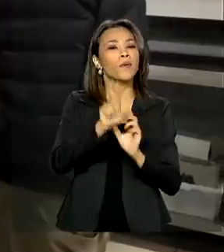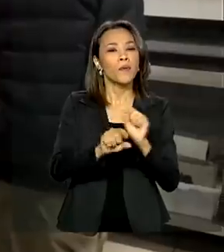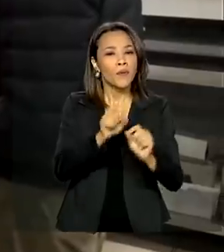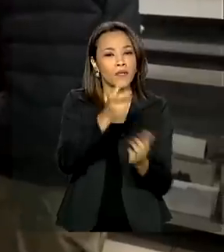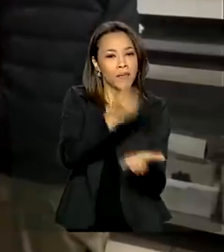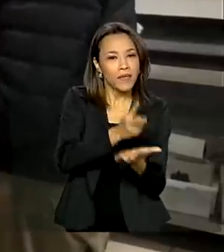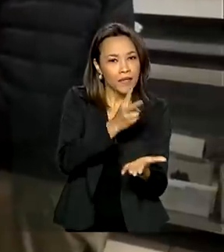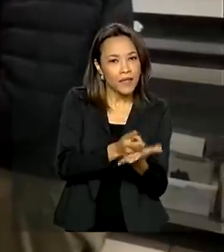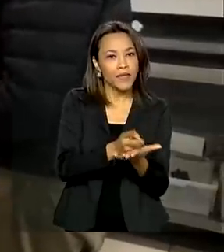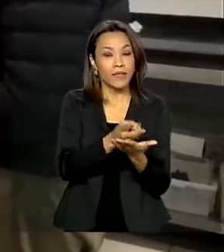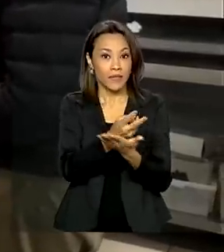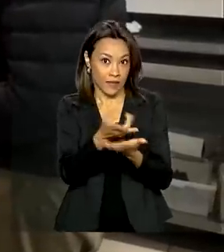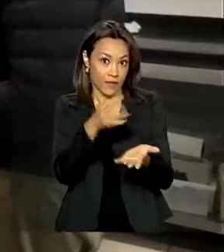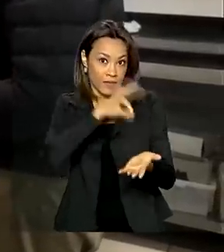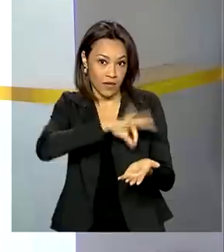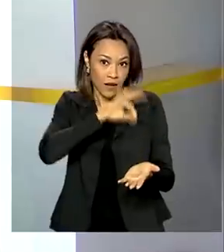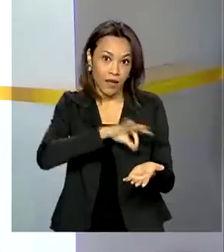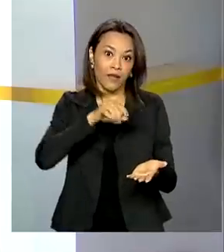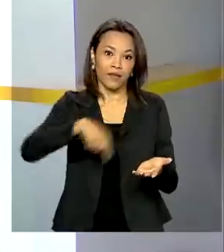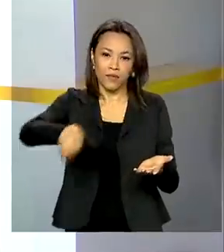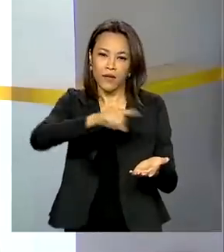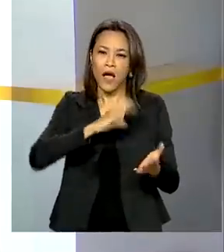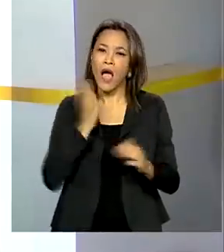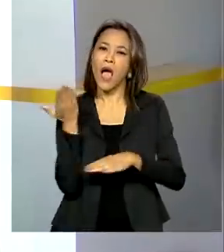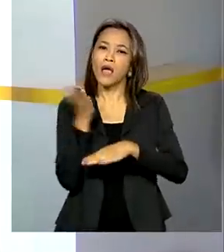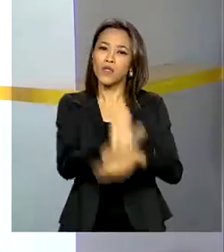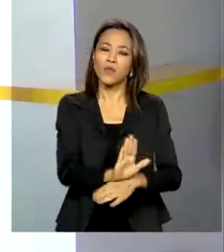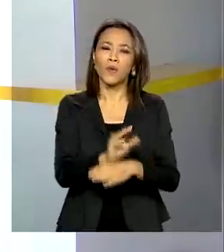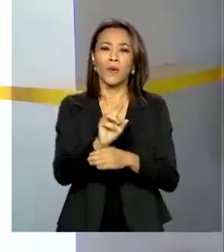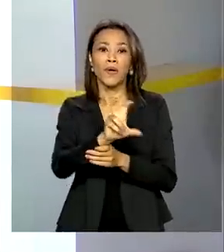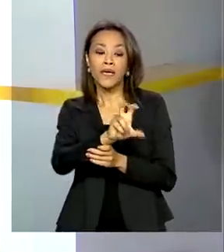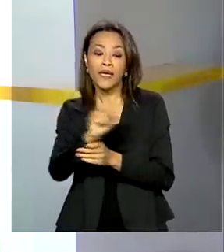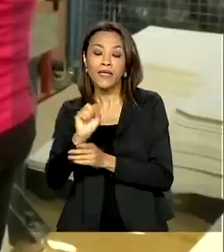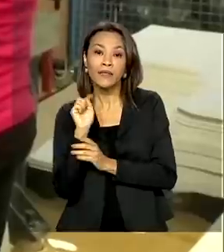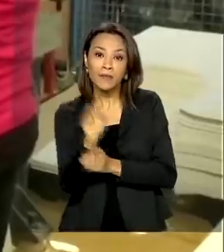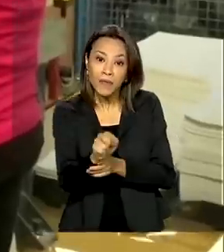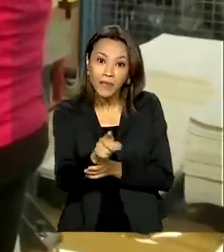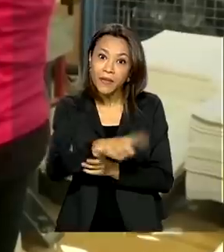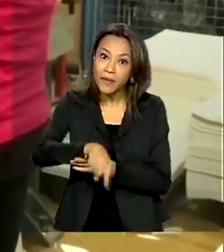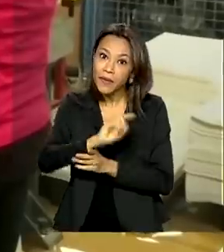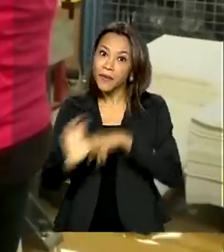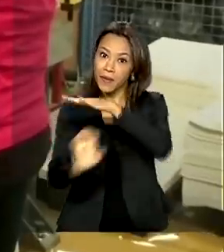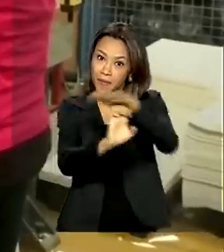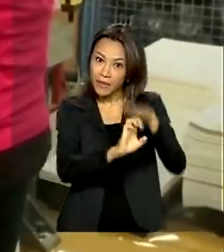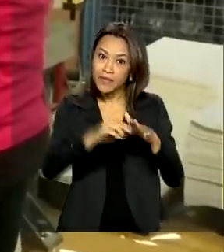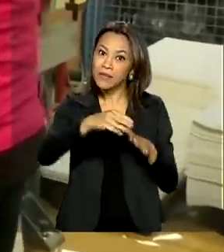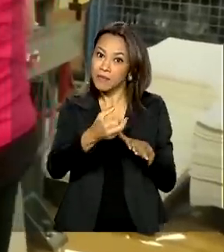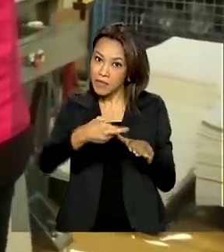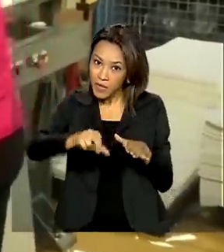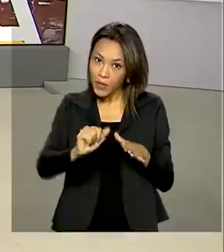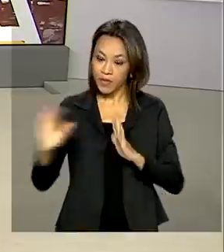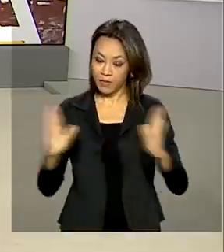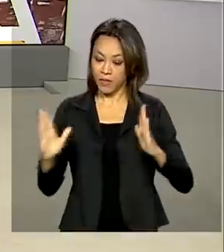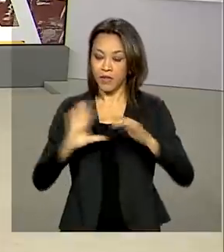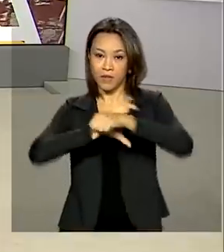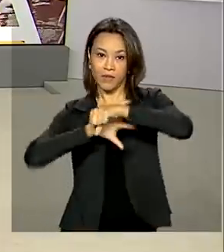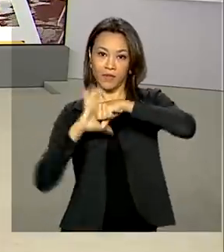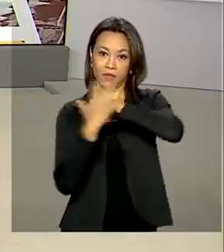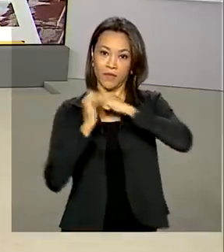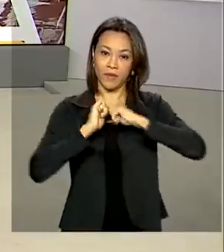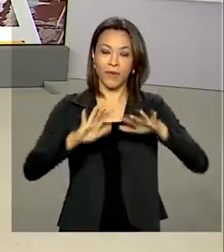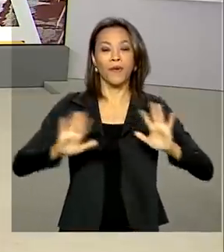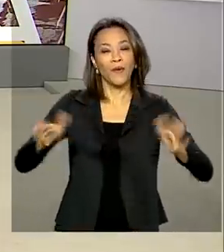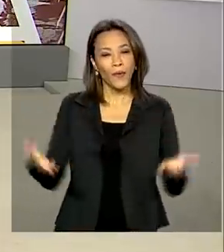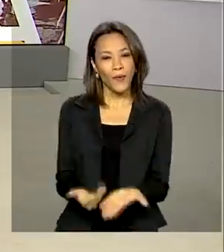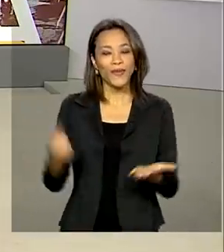do Emprego e da Renda ajudou 500 mil micro e pequenas empresas a passarem pela pandemia. Hoje é